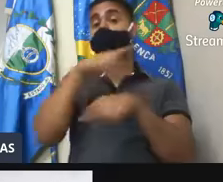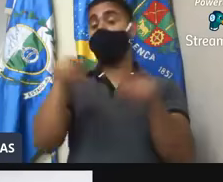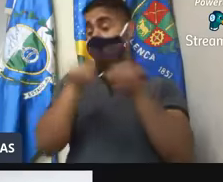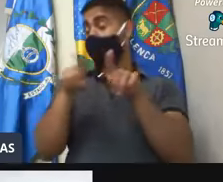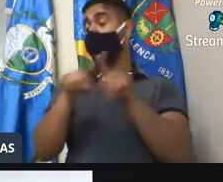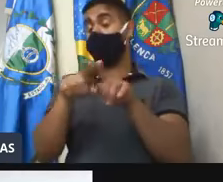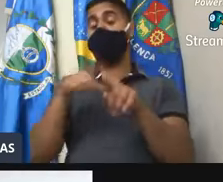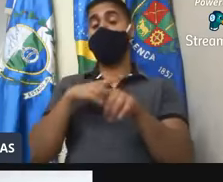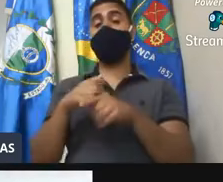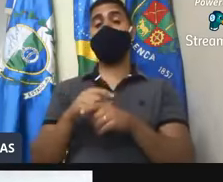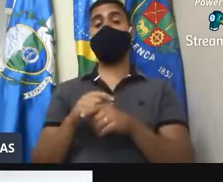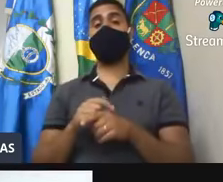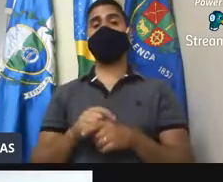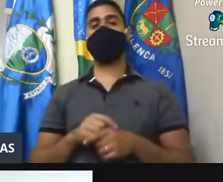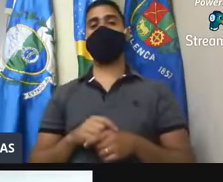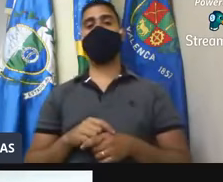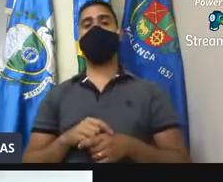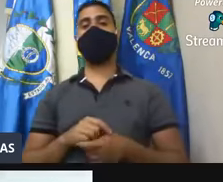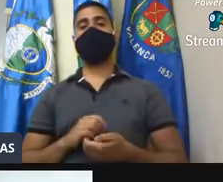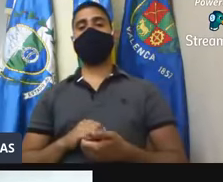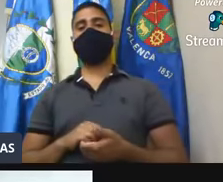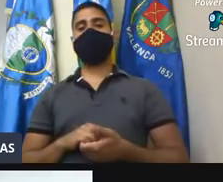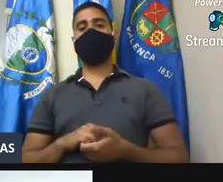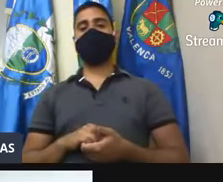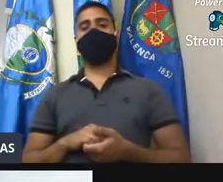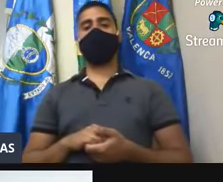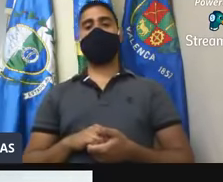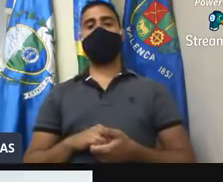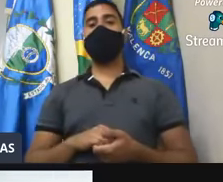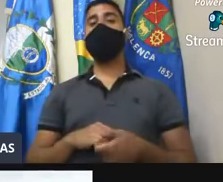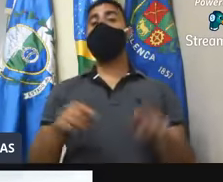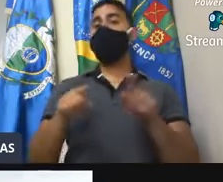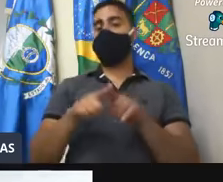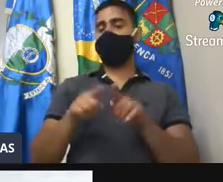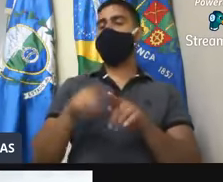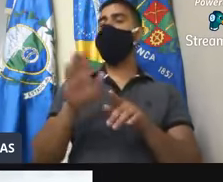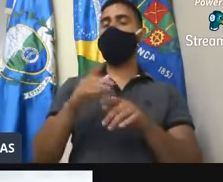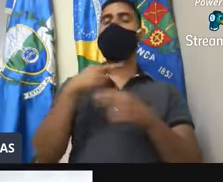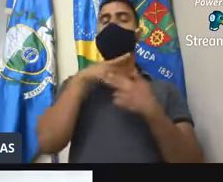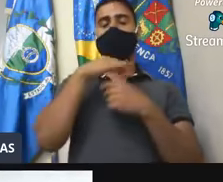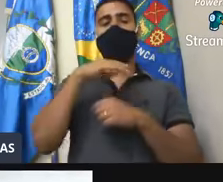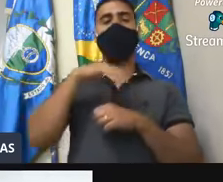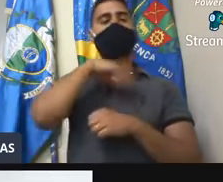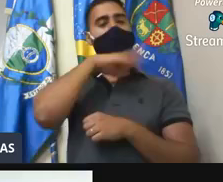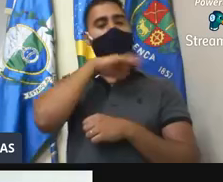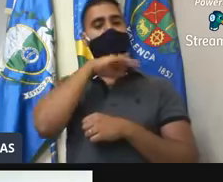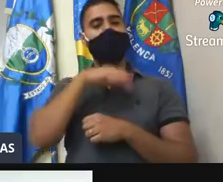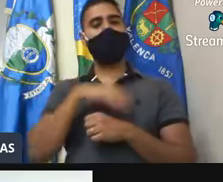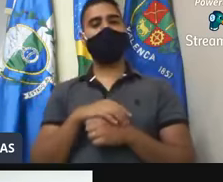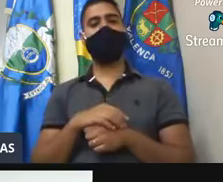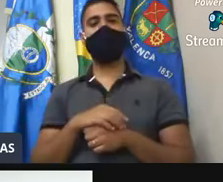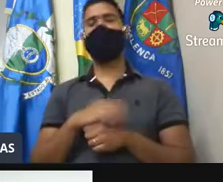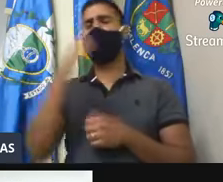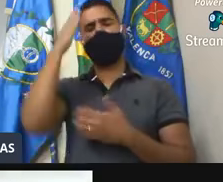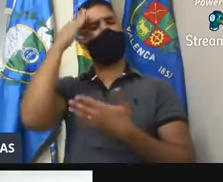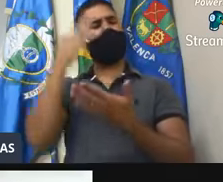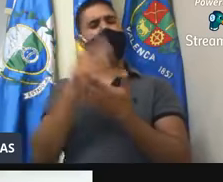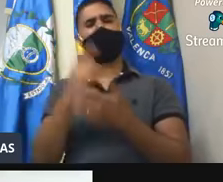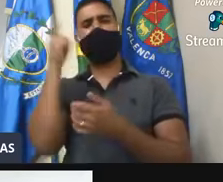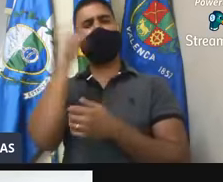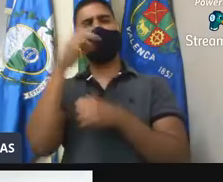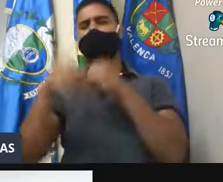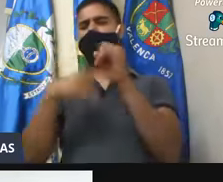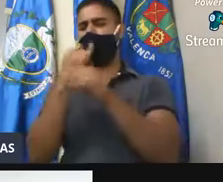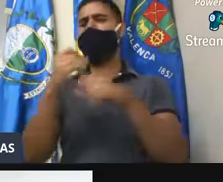defensora que eu já vi na minha vida da causa animal, isso também aflige muito eles, tá bom? Então, não é no cai fake news, não. Vamos